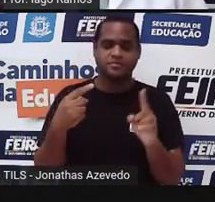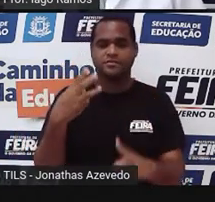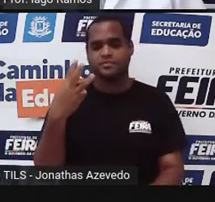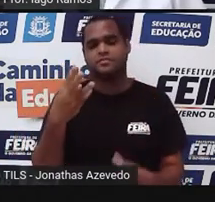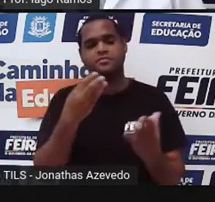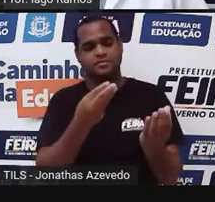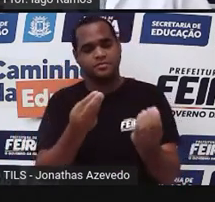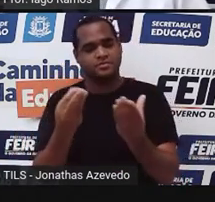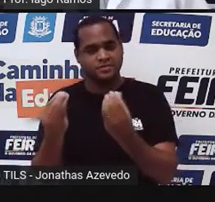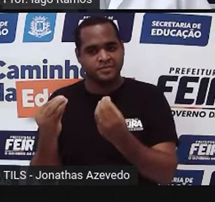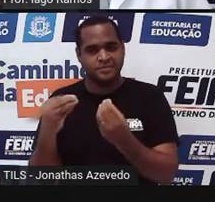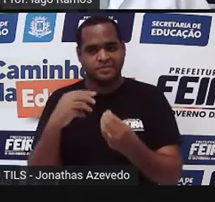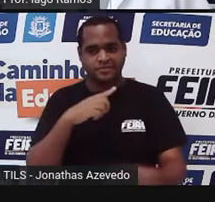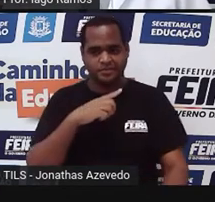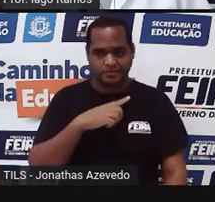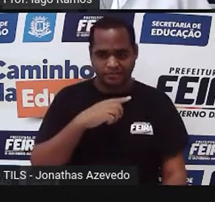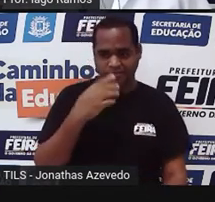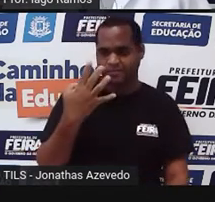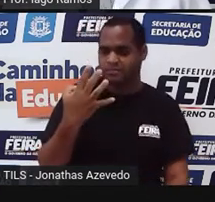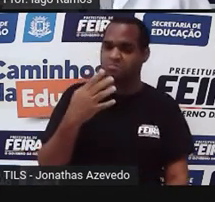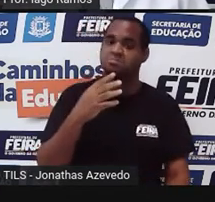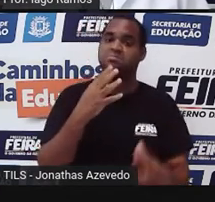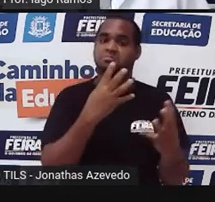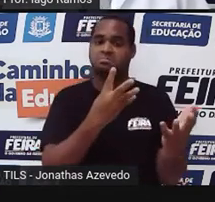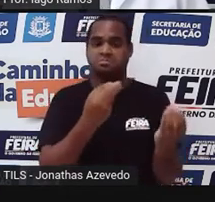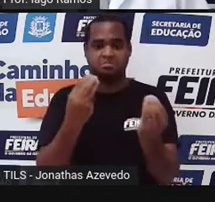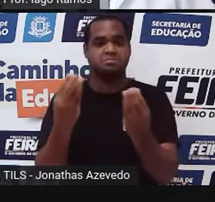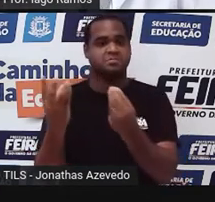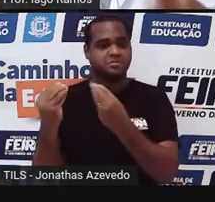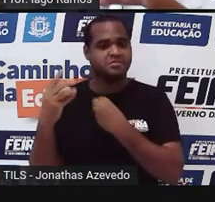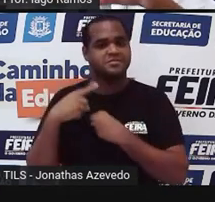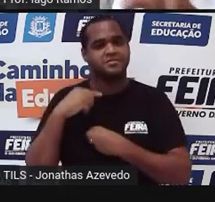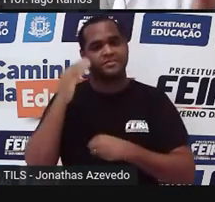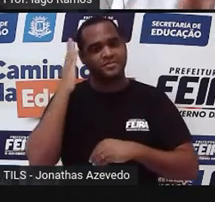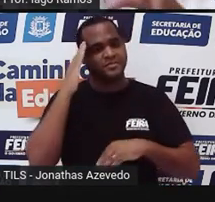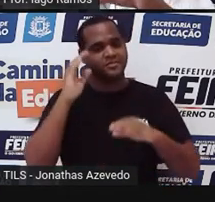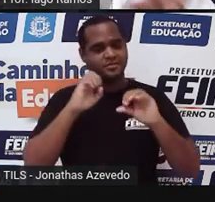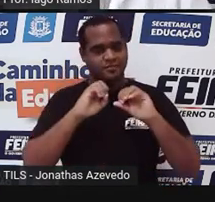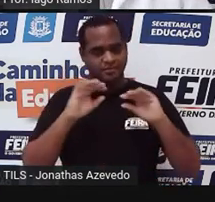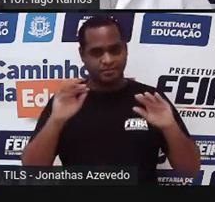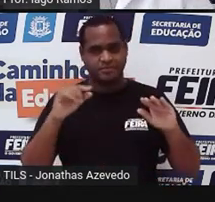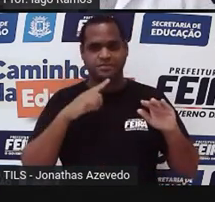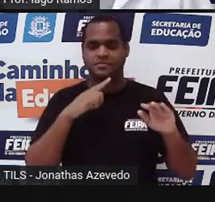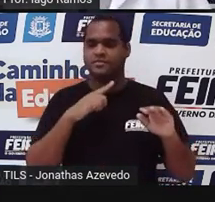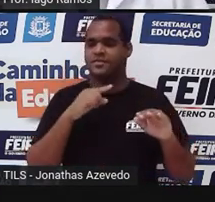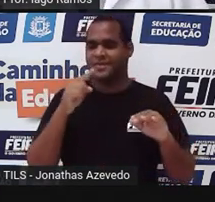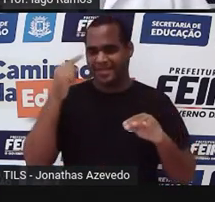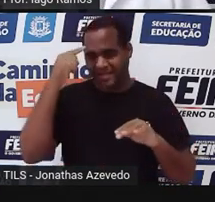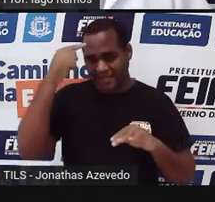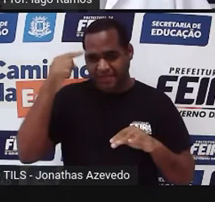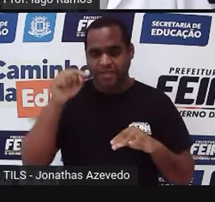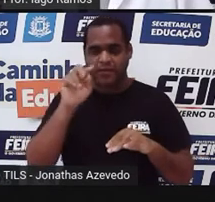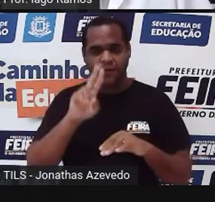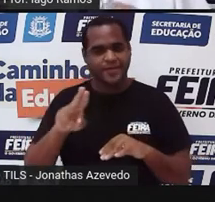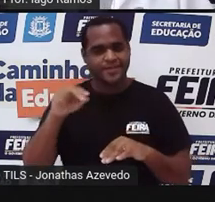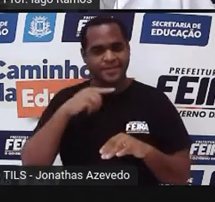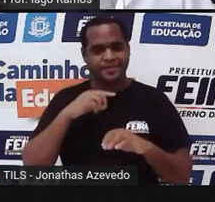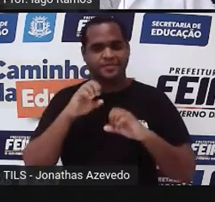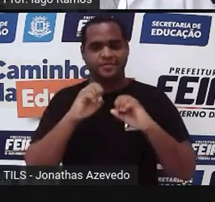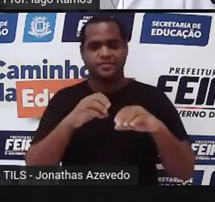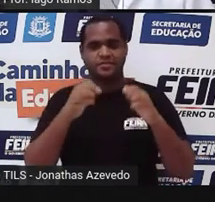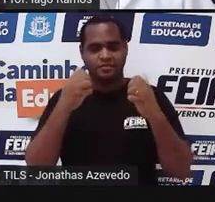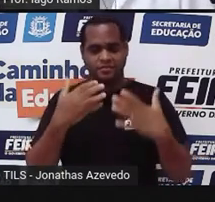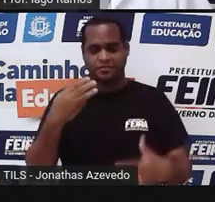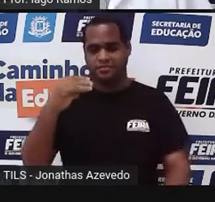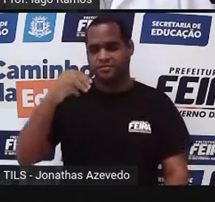Três a maioria? Quatro? Bastante, né? Sempre aquela escalazinha que a gente usa aqui na aula. Então, 30